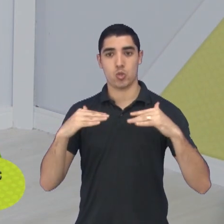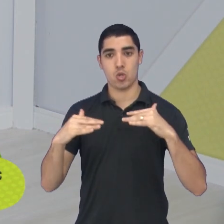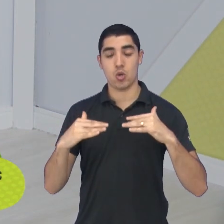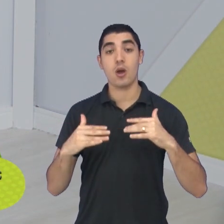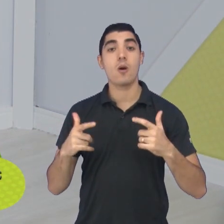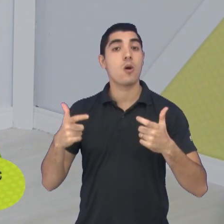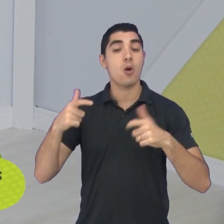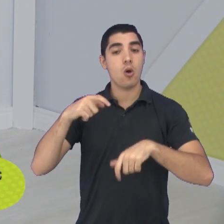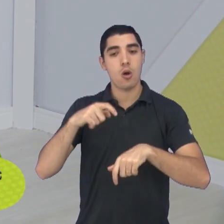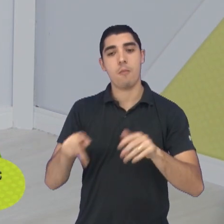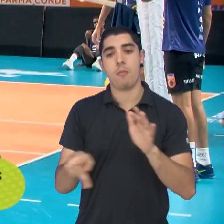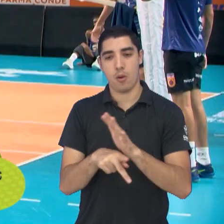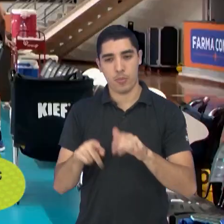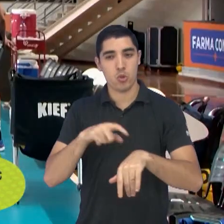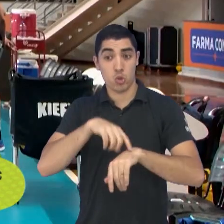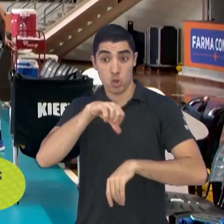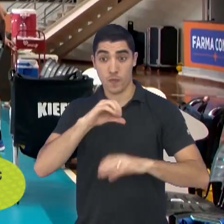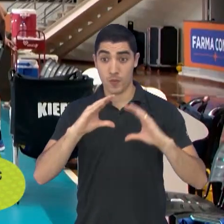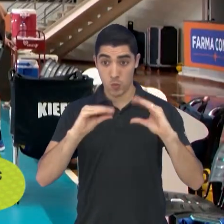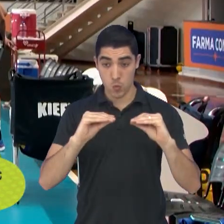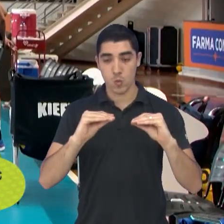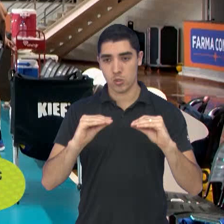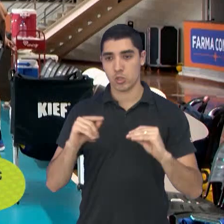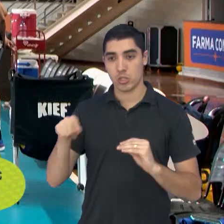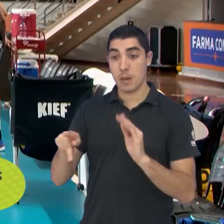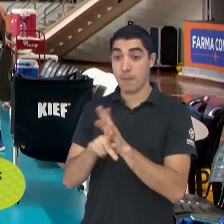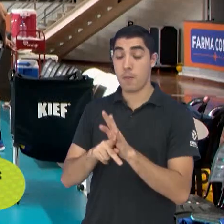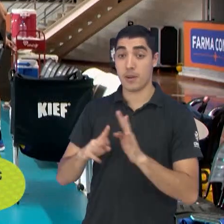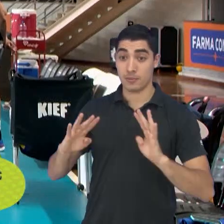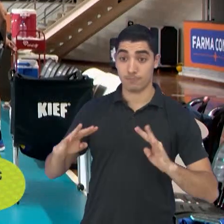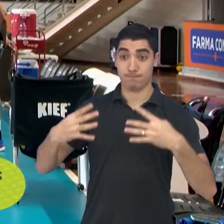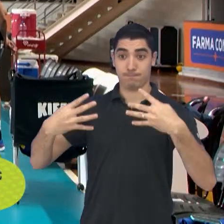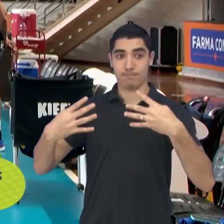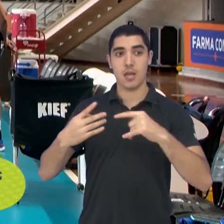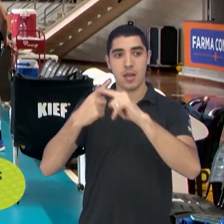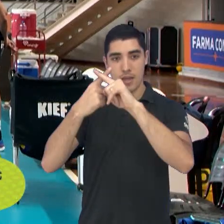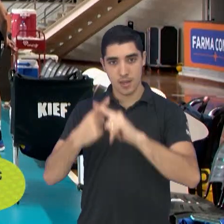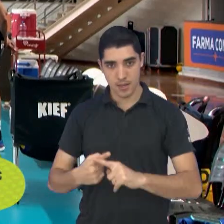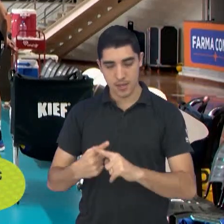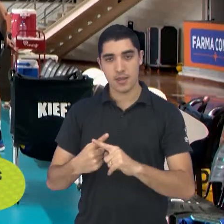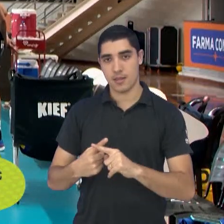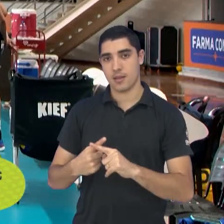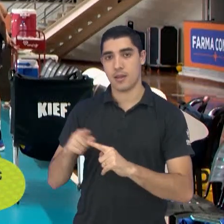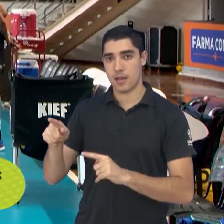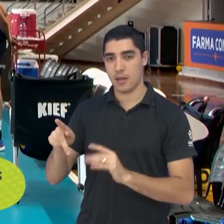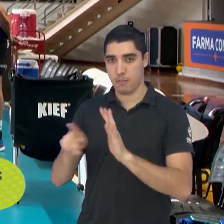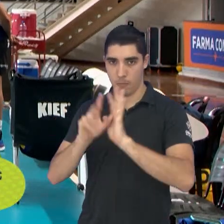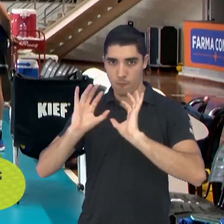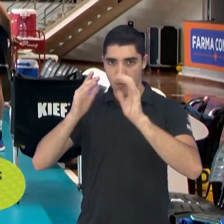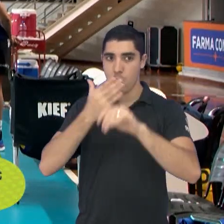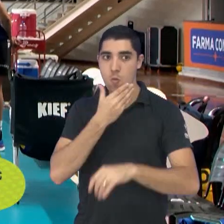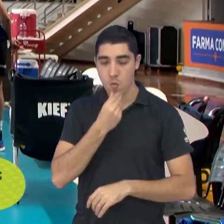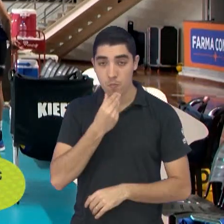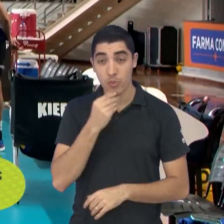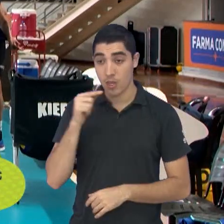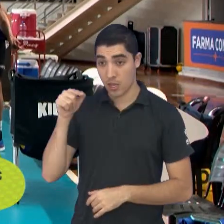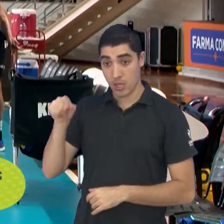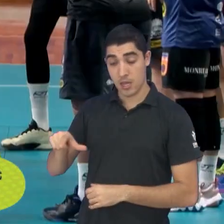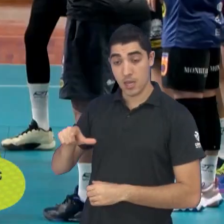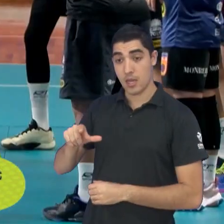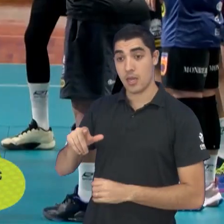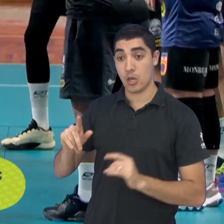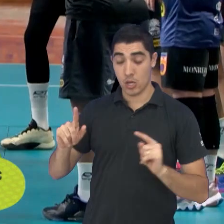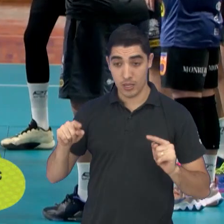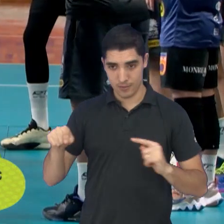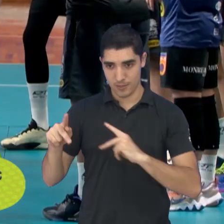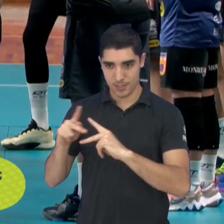Arena Farmaconde, pela primeira partida dos play-offs de quartas de final da Superliga Masculina de Volley. O do técnico Carlos Schwanck enfrenta o Joinville